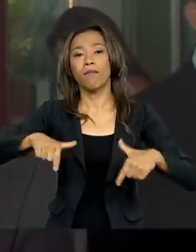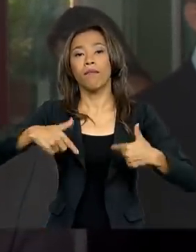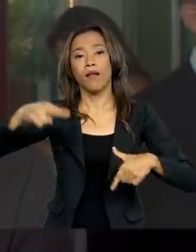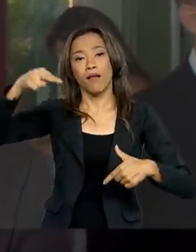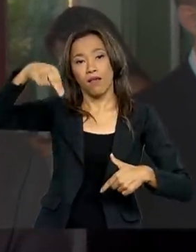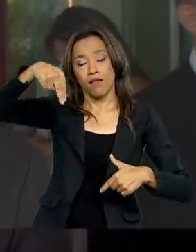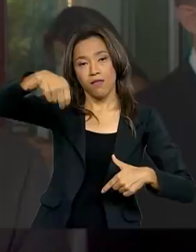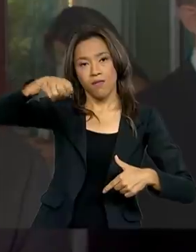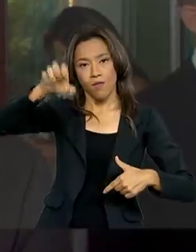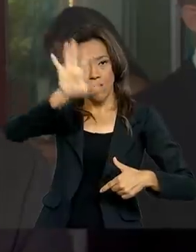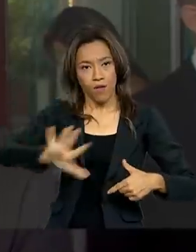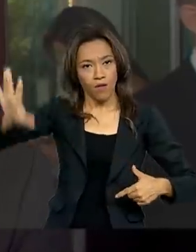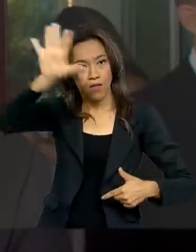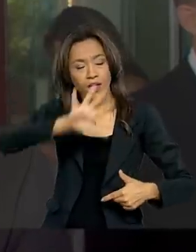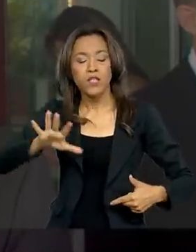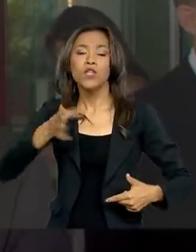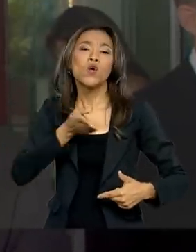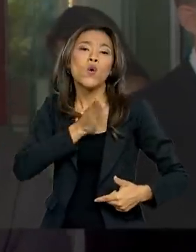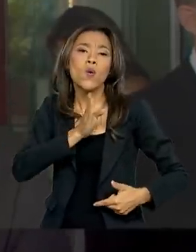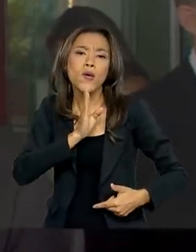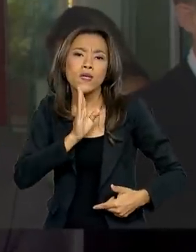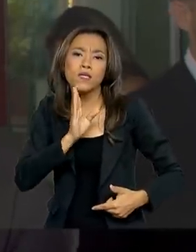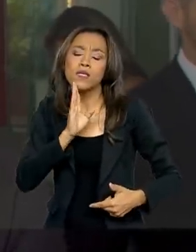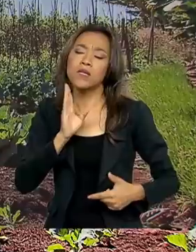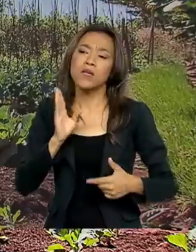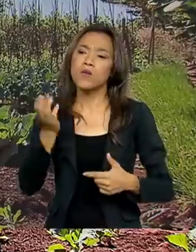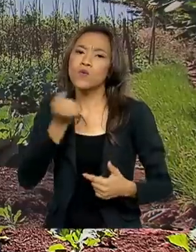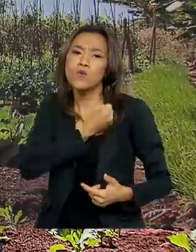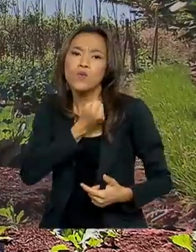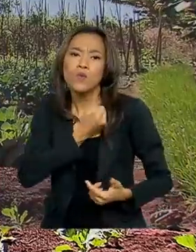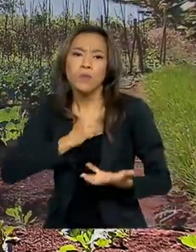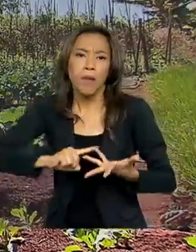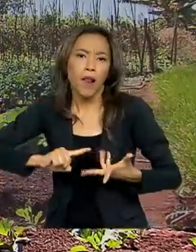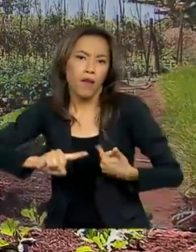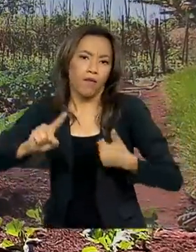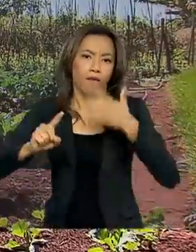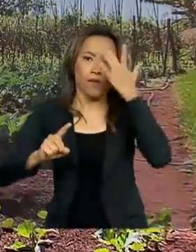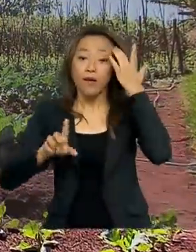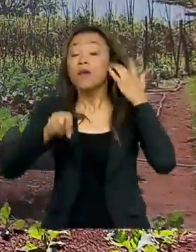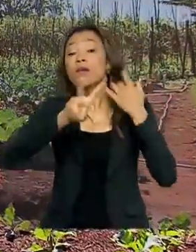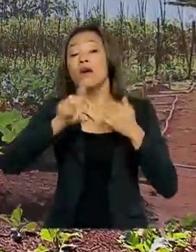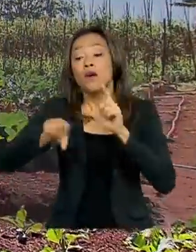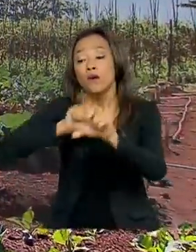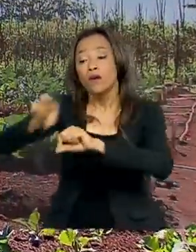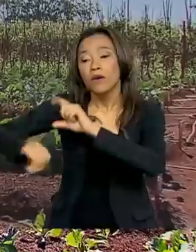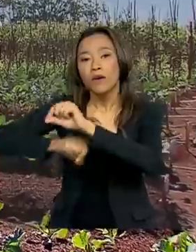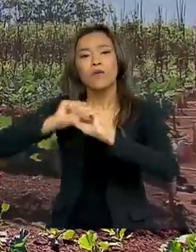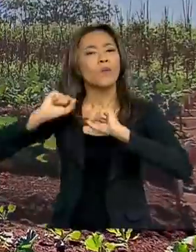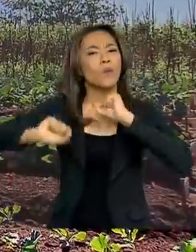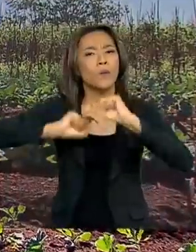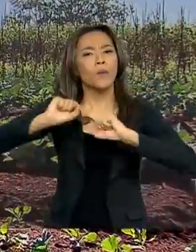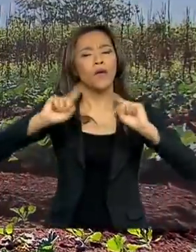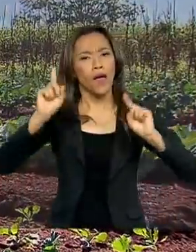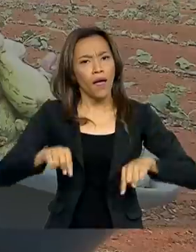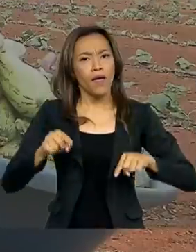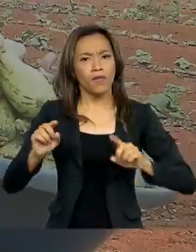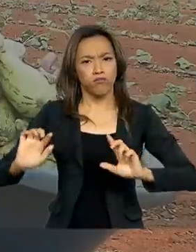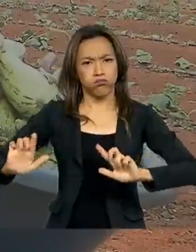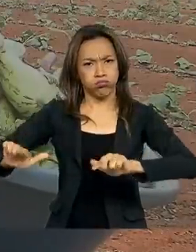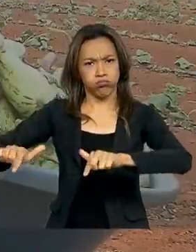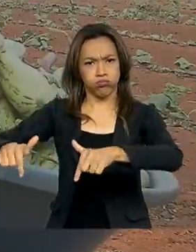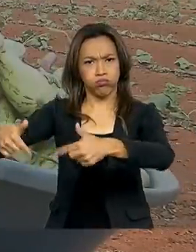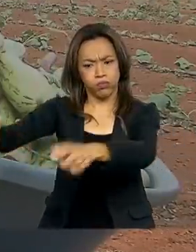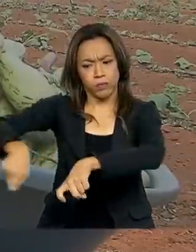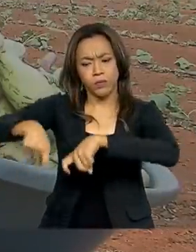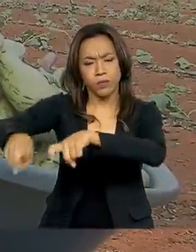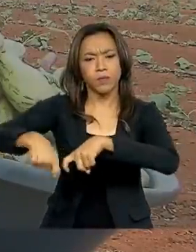necessário conhecer a sua propriedade com números. Os territórios foram definidos com base nas cadeias produtivas e no